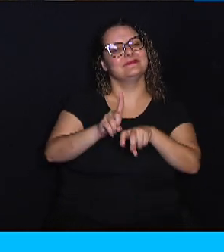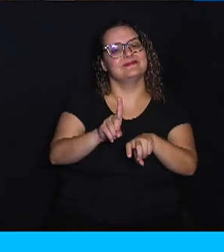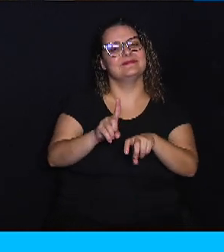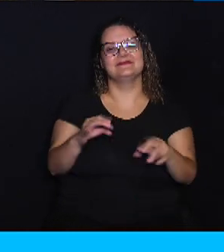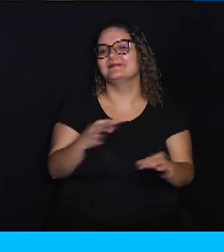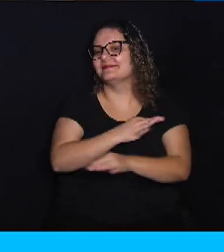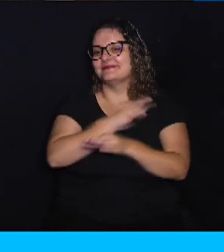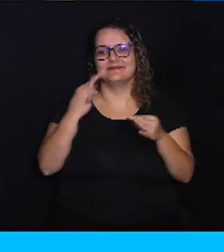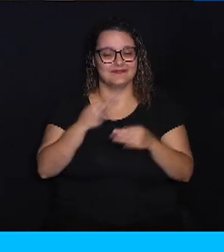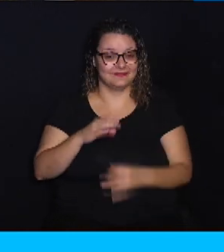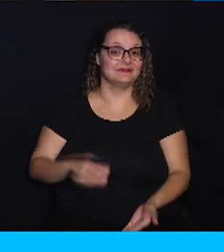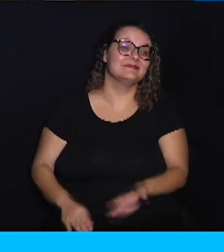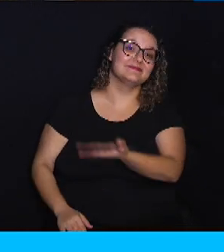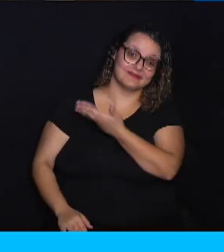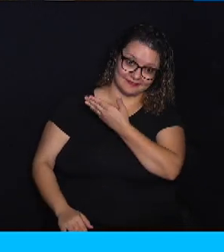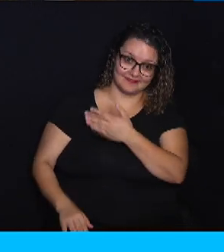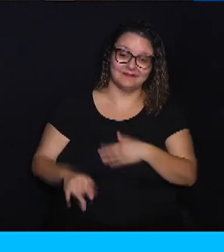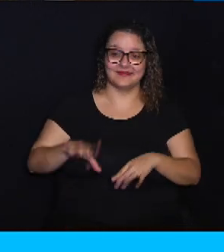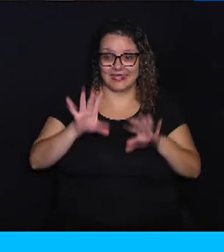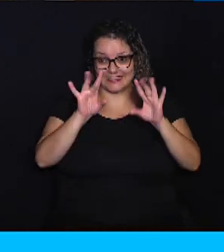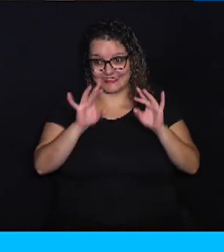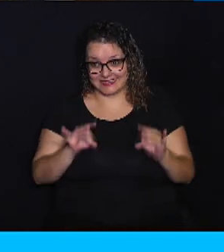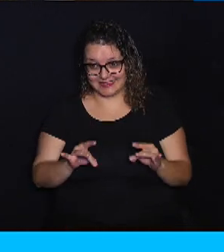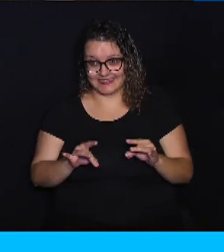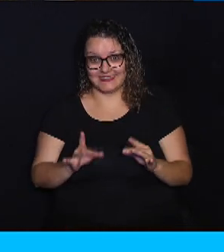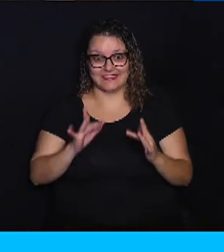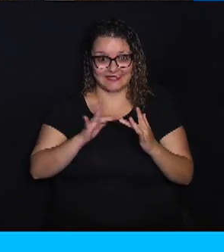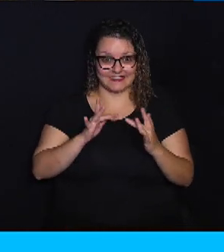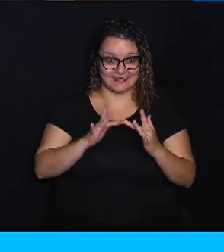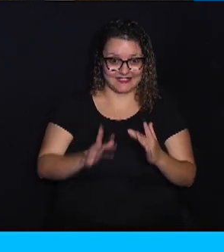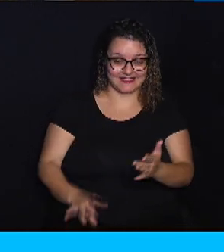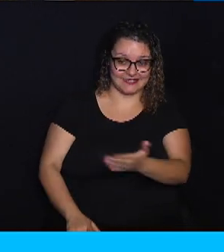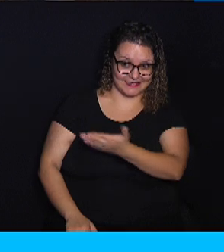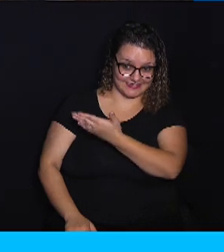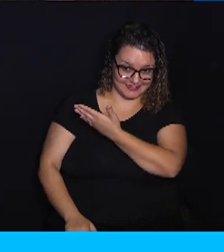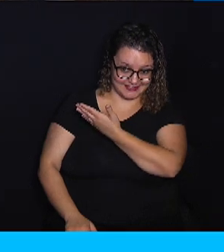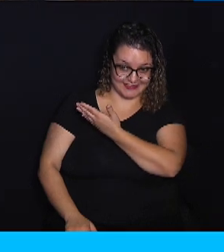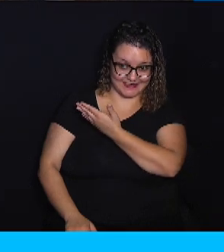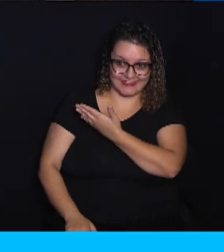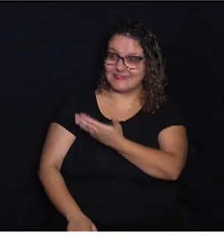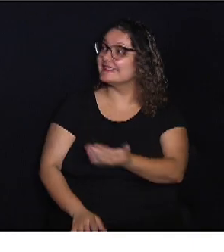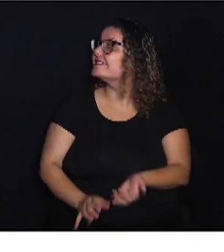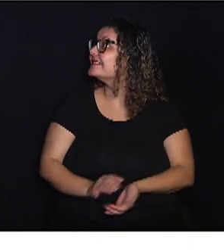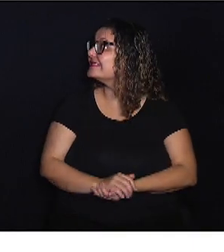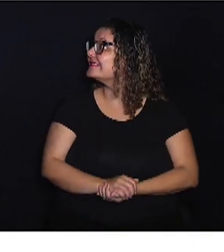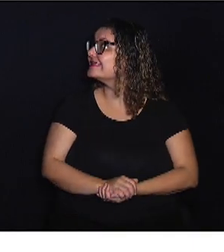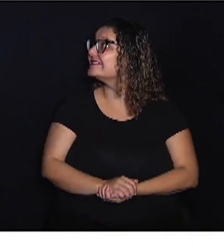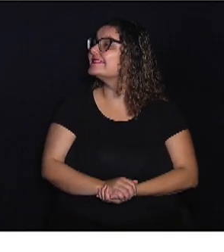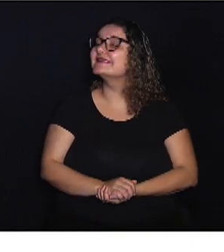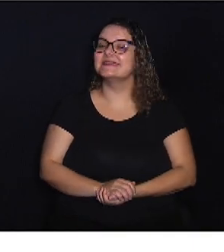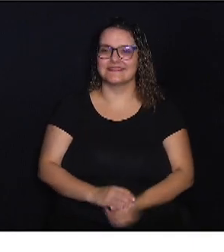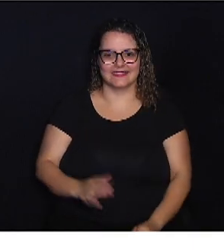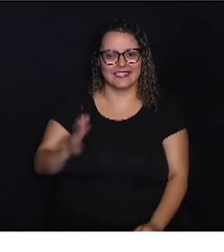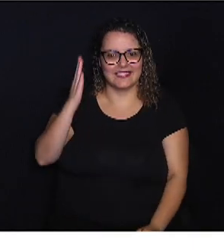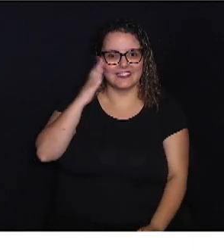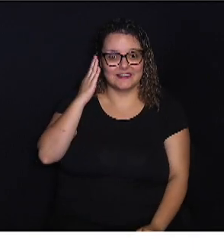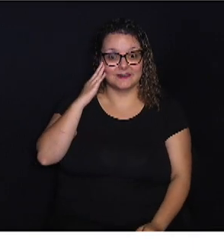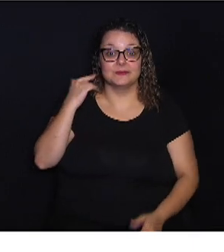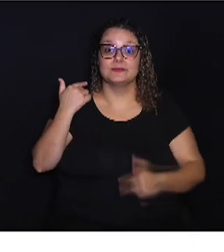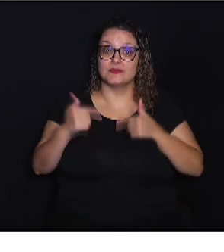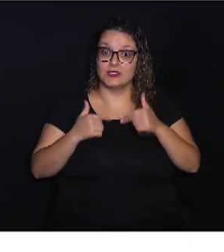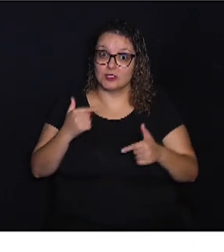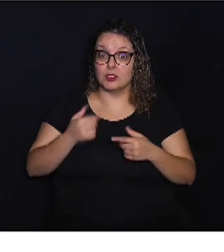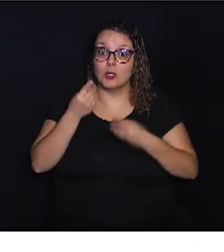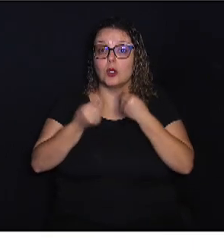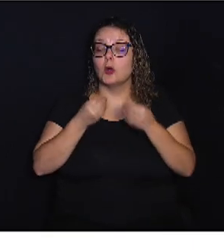Dominique. Para mais detalhes sobre o bichinho, entre em contato com o Vinícius Bertucci. Para saber mais sobre o trabalho e